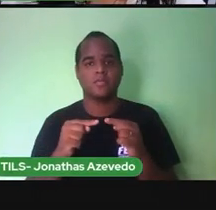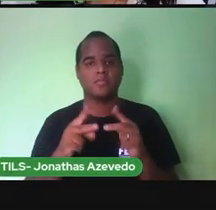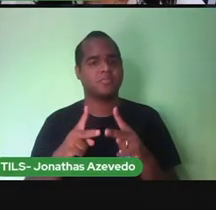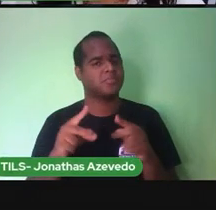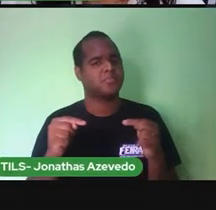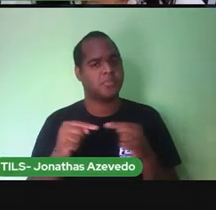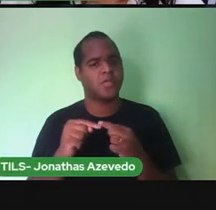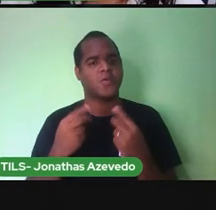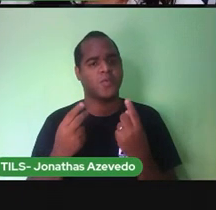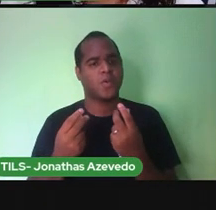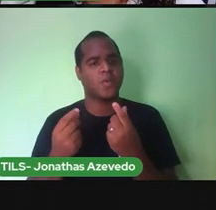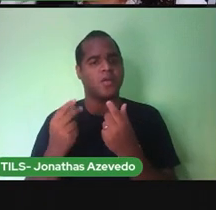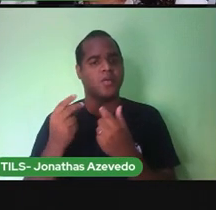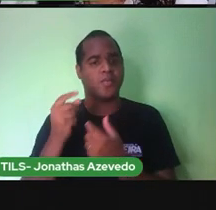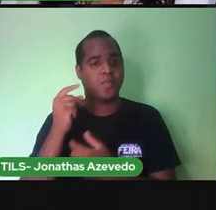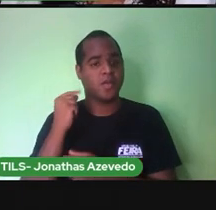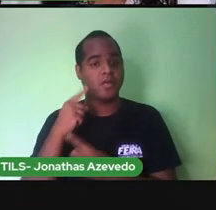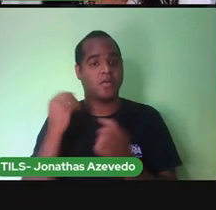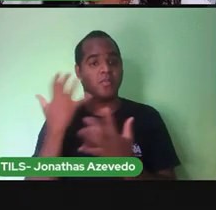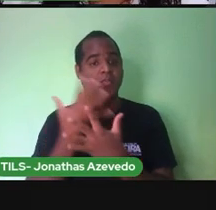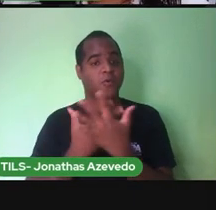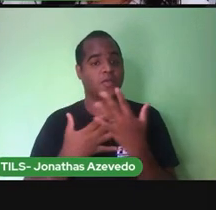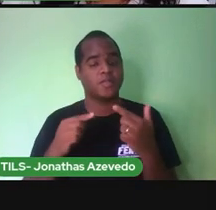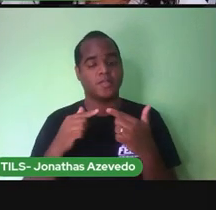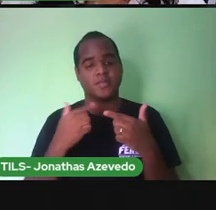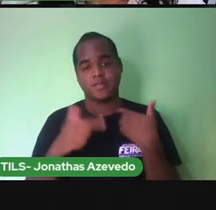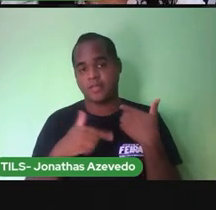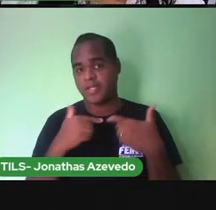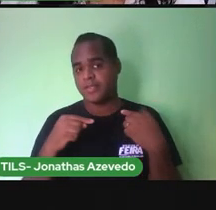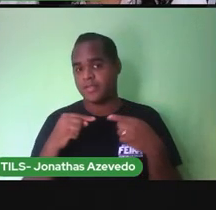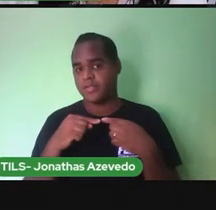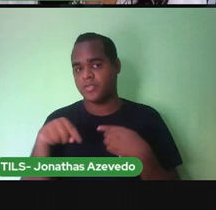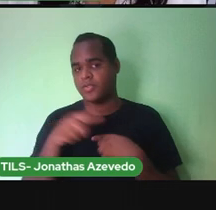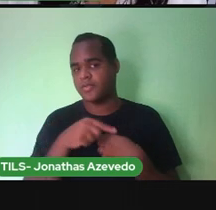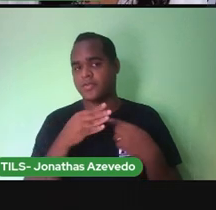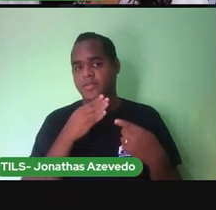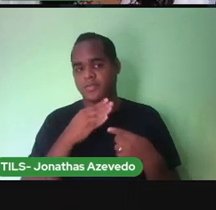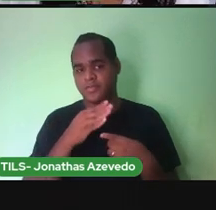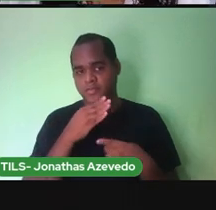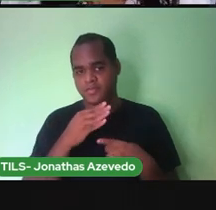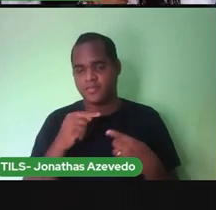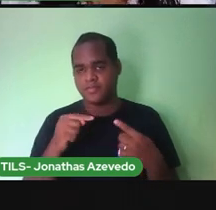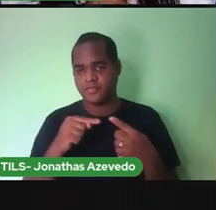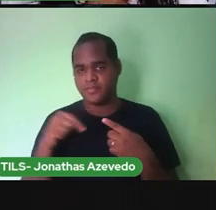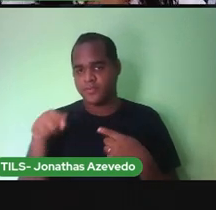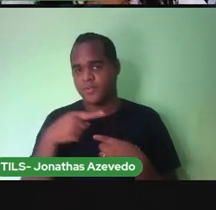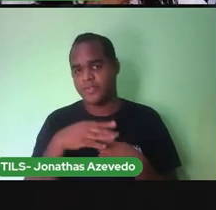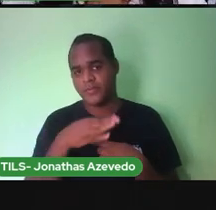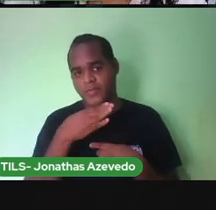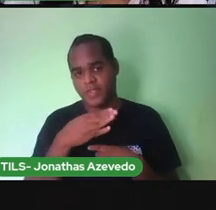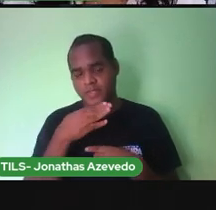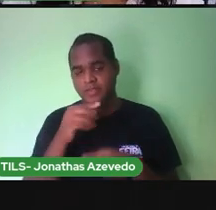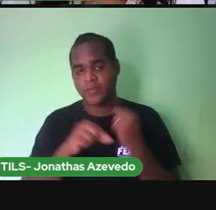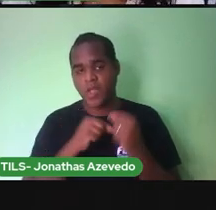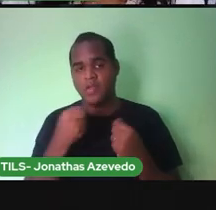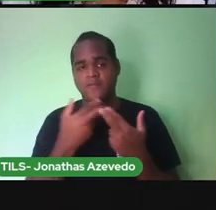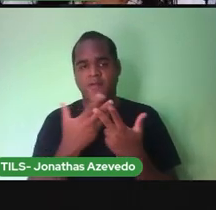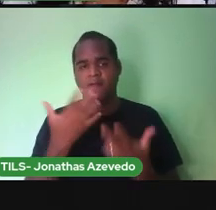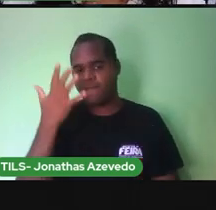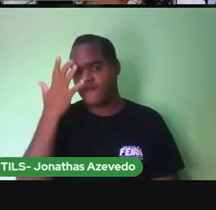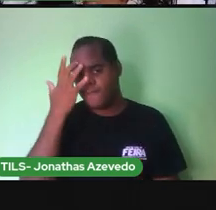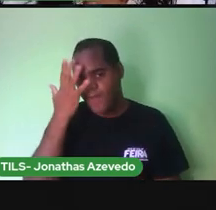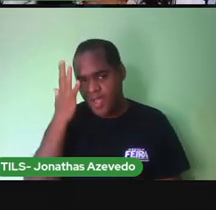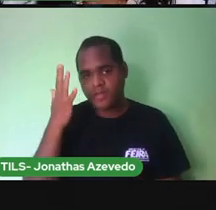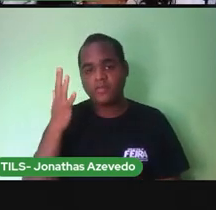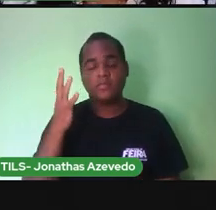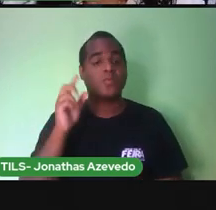As cantigas Nós estamos trabalhando Porque vocês conhecem E como vocês conhecem Fica mais fácil Para vocês entenderem